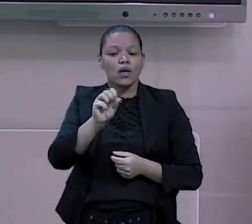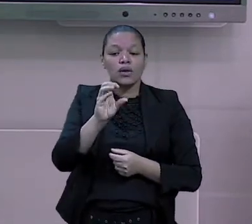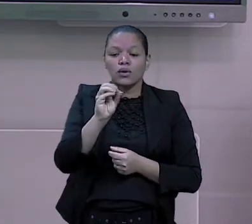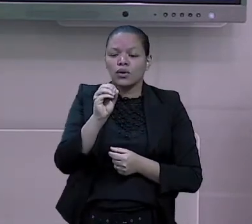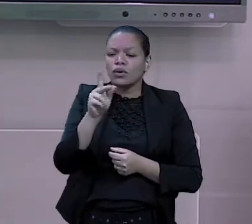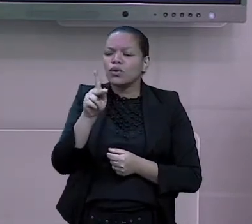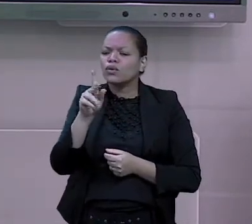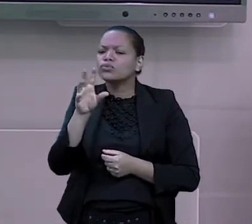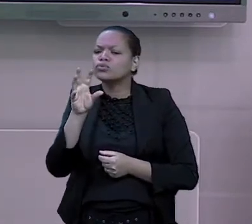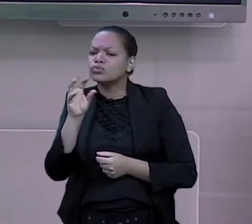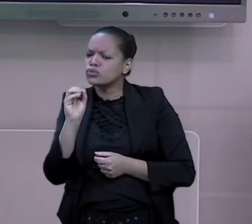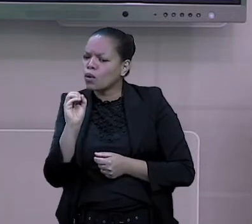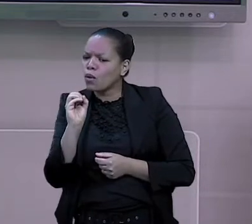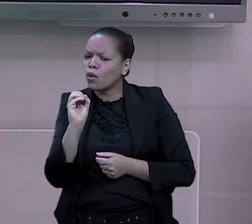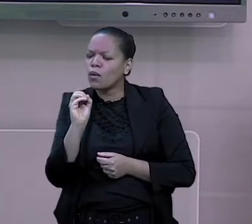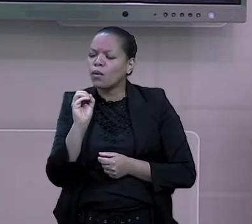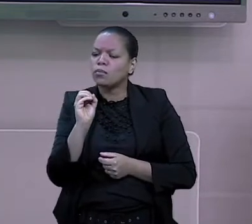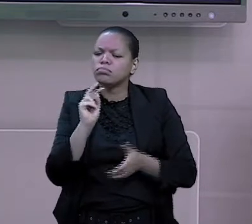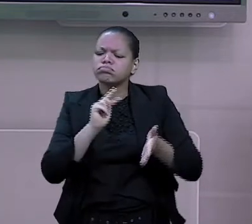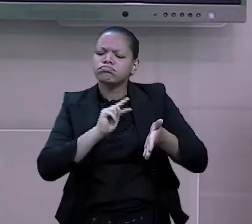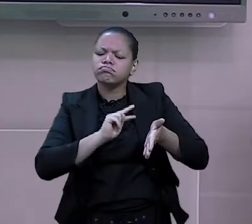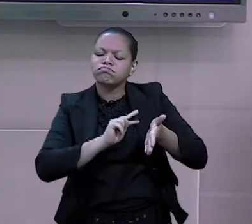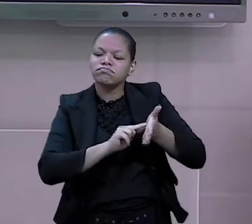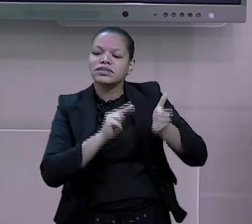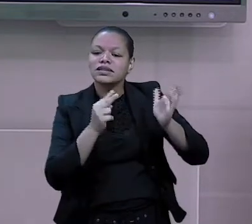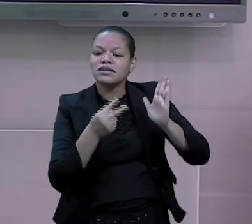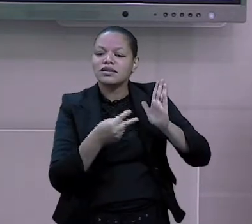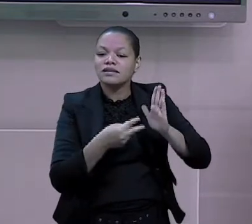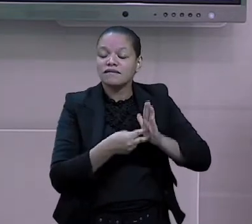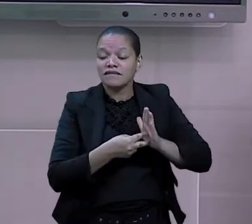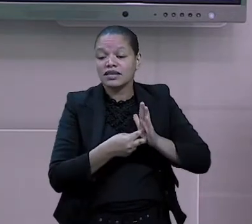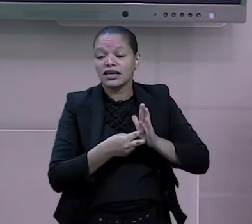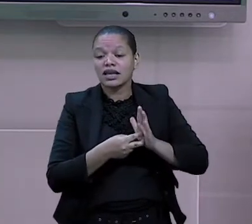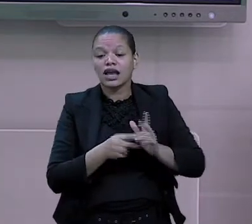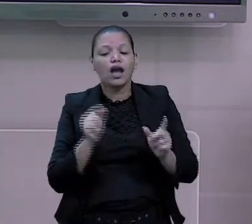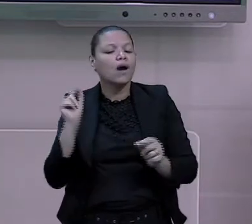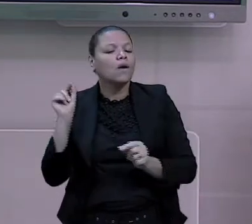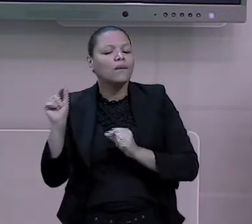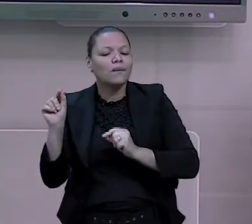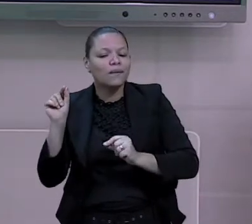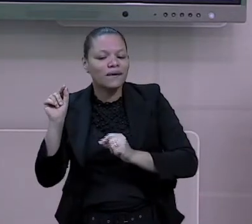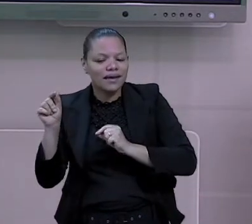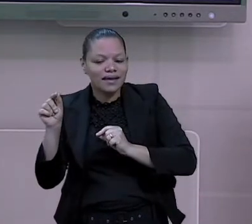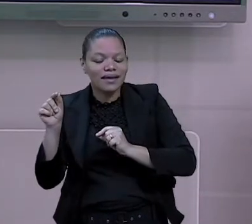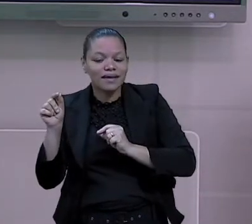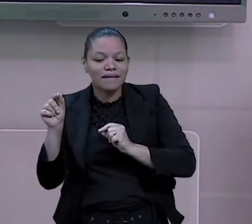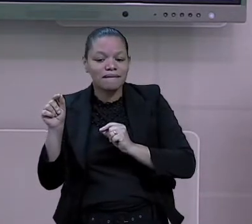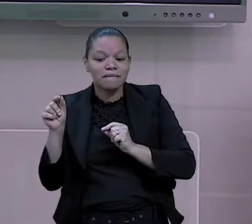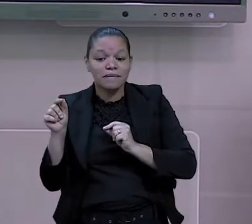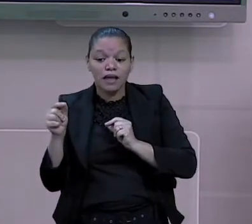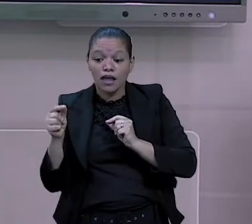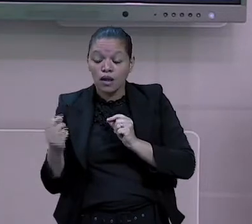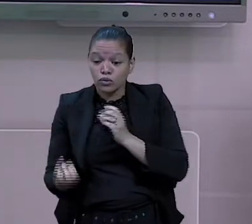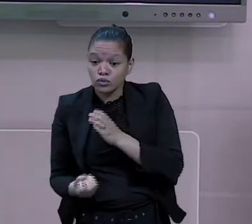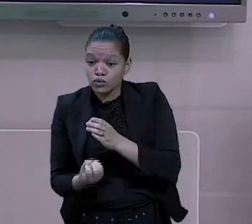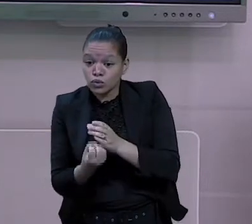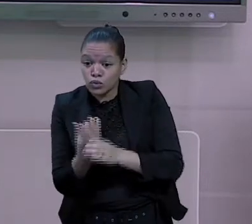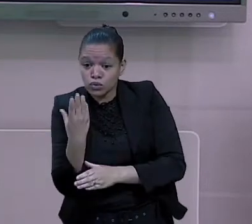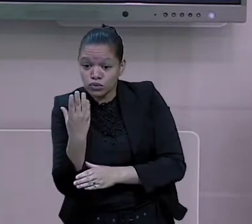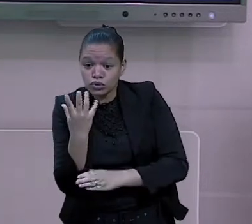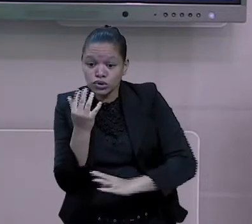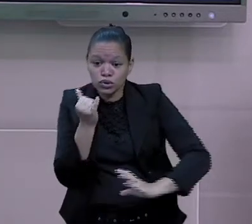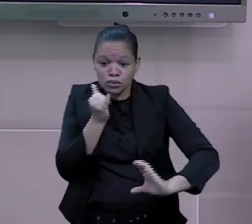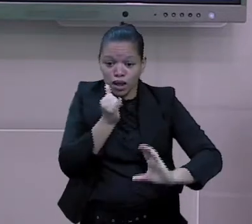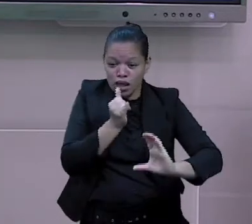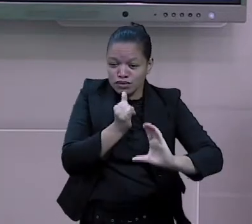dizer que ele foi o pioneiro nas fábulas, quando surgiram essas histórias que